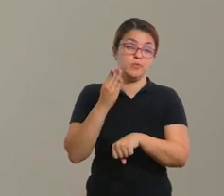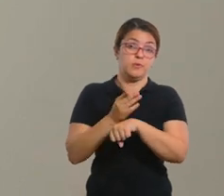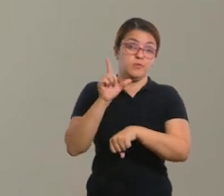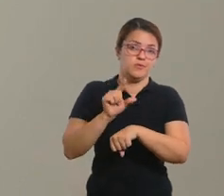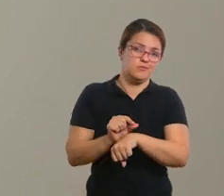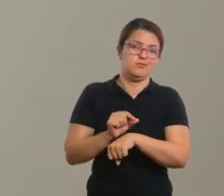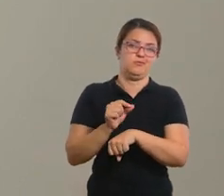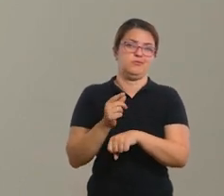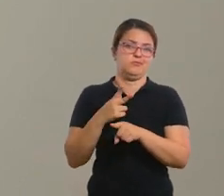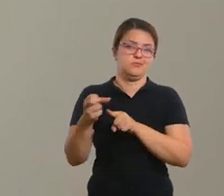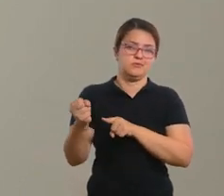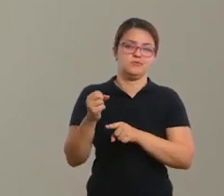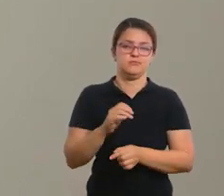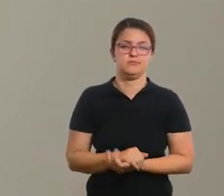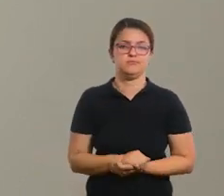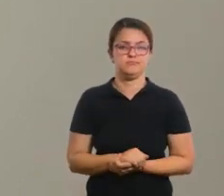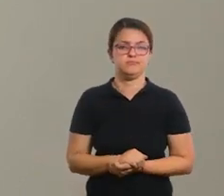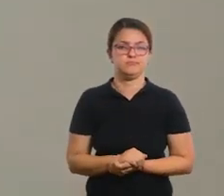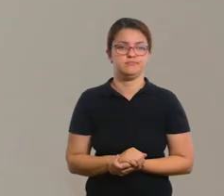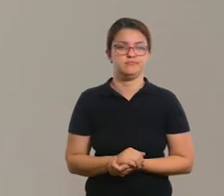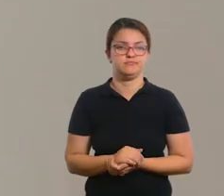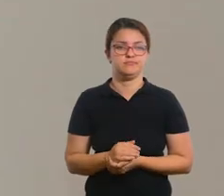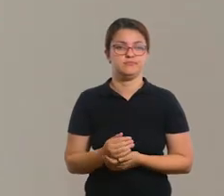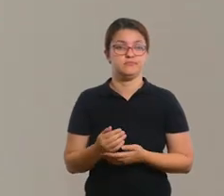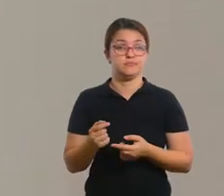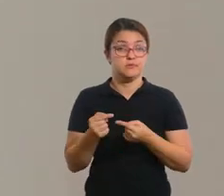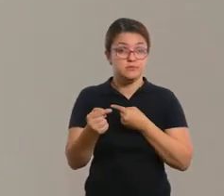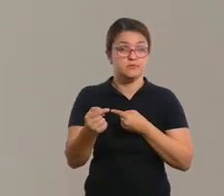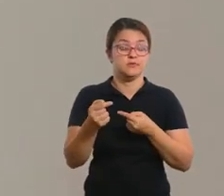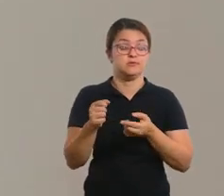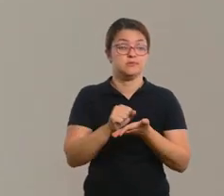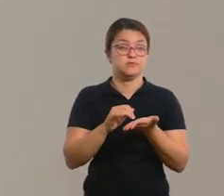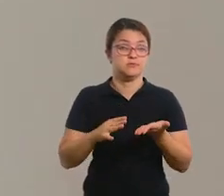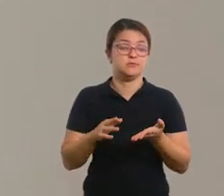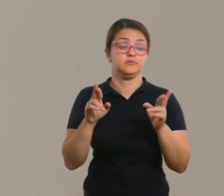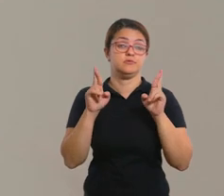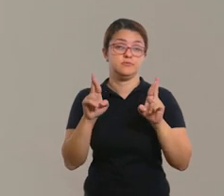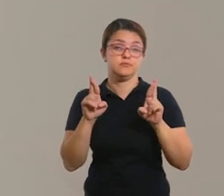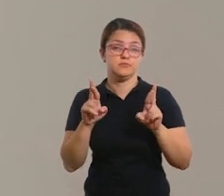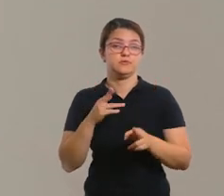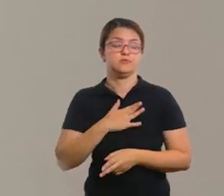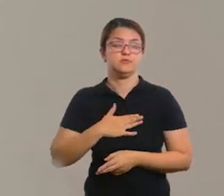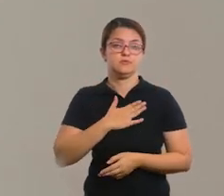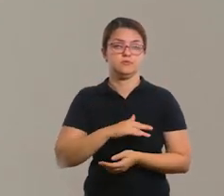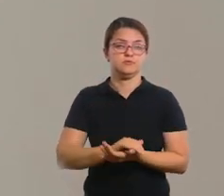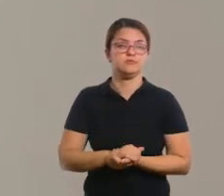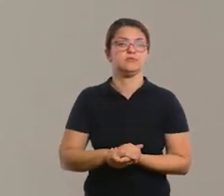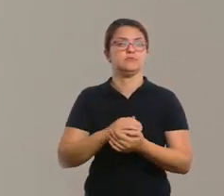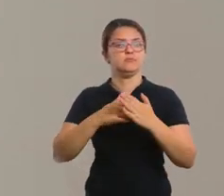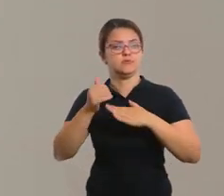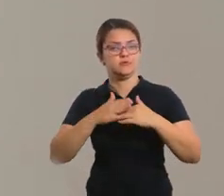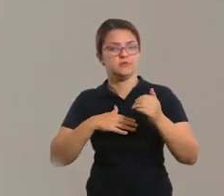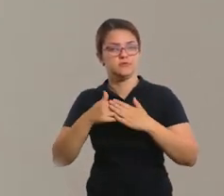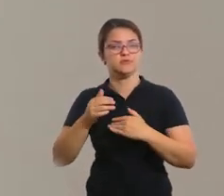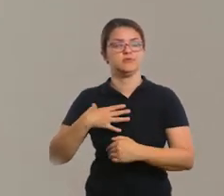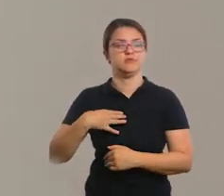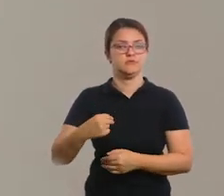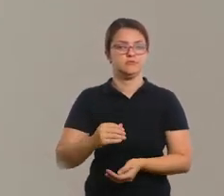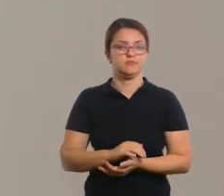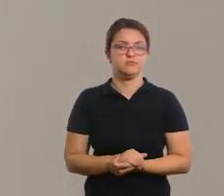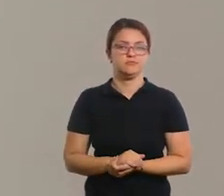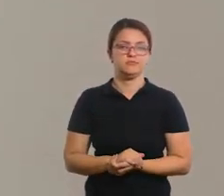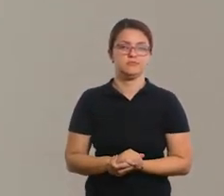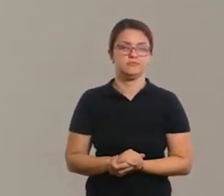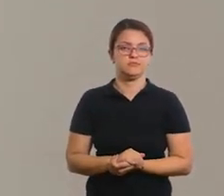quem fizer menos tempo possível, ok? Bom, essa é a atividade dessa semana. Espero que tenha gostado. Pratique com o filho de